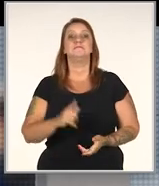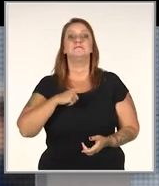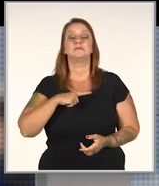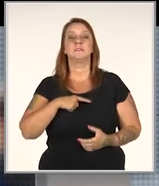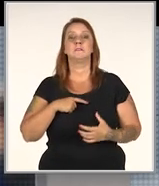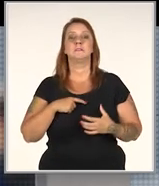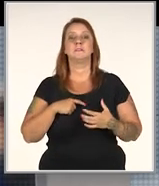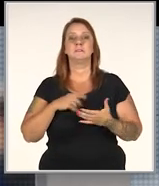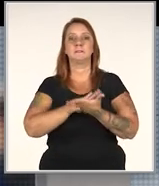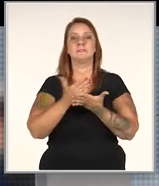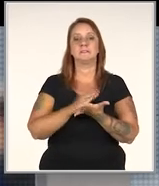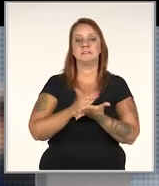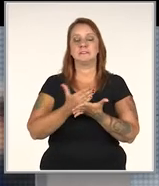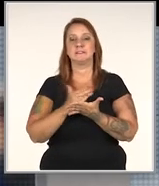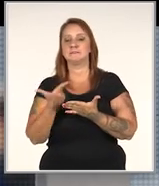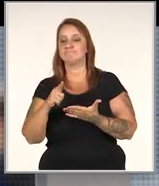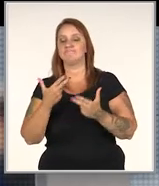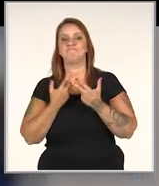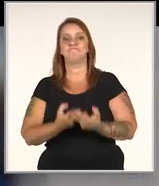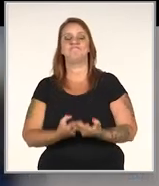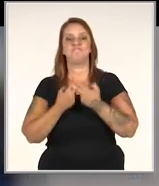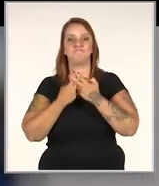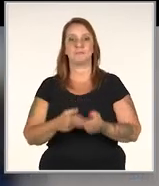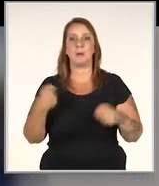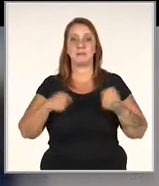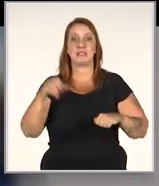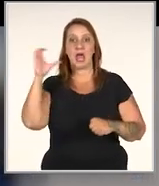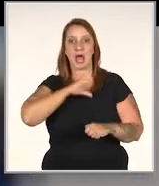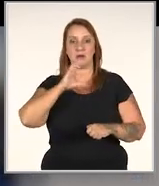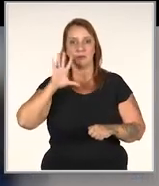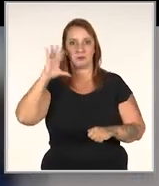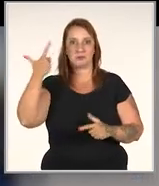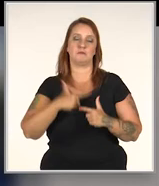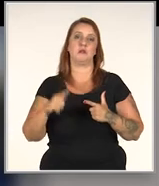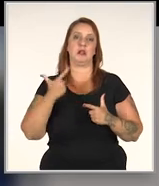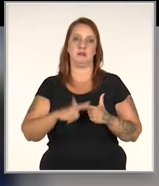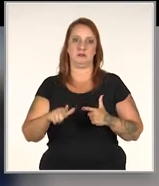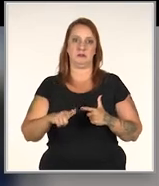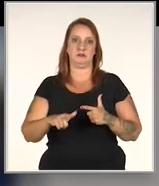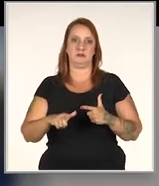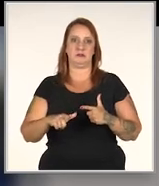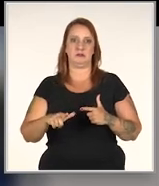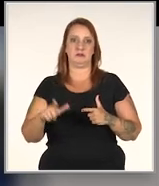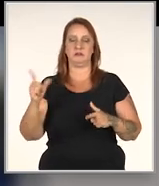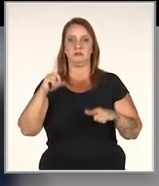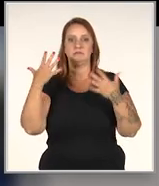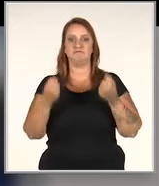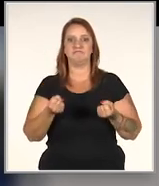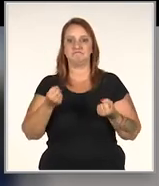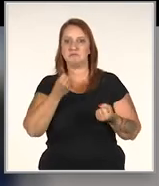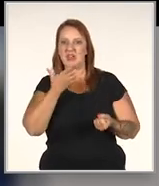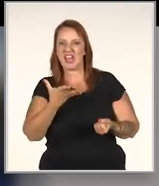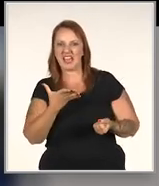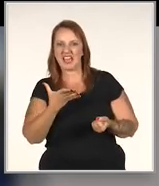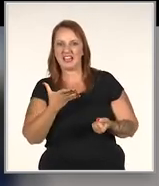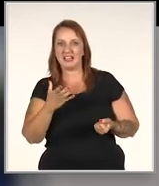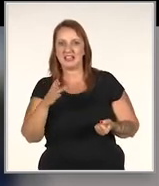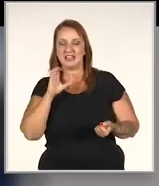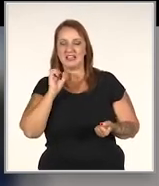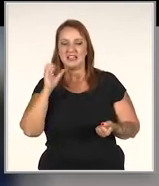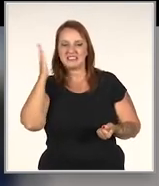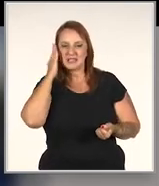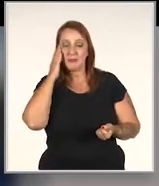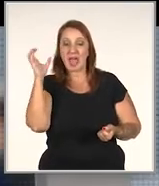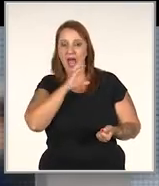Tem também o impaciente, né? Aquela pessoa que precisa rapidamente resolver o problema, que não escuta muito bem,